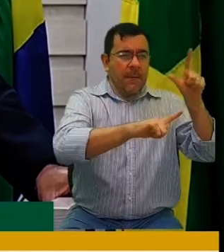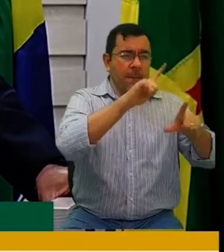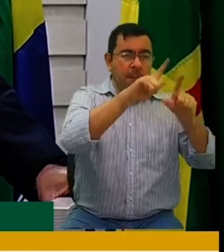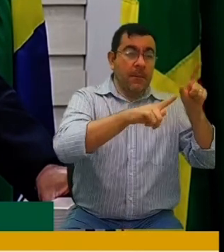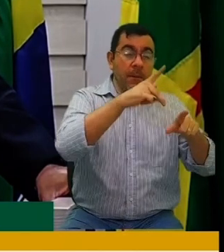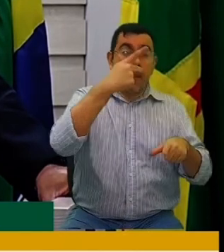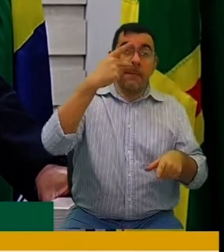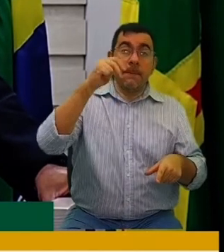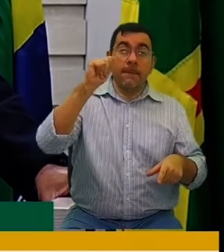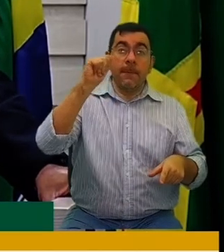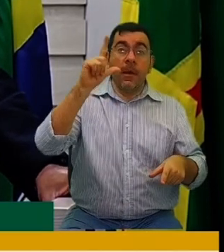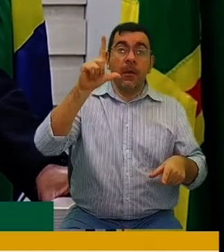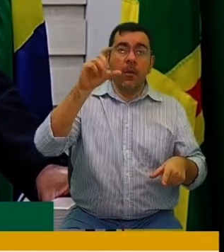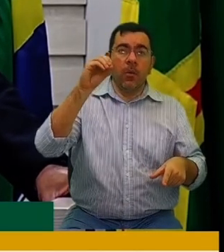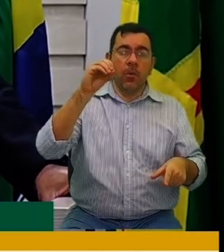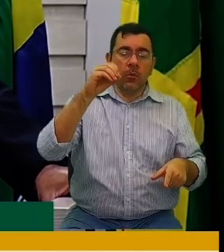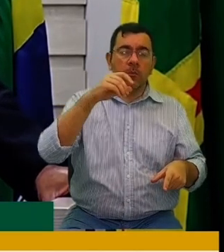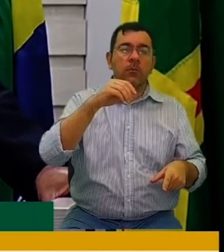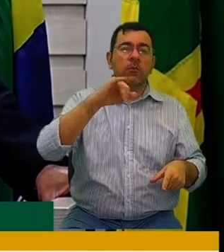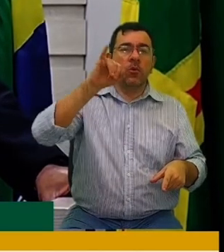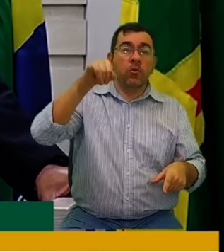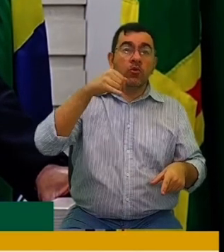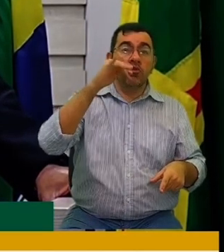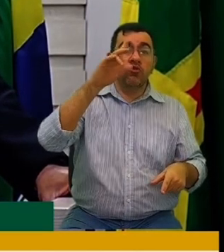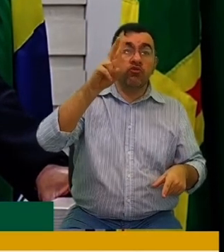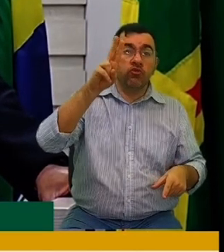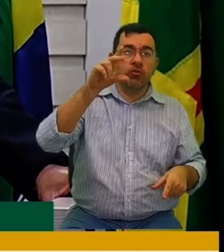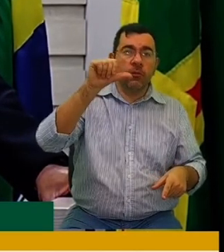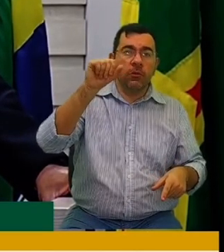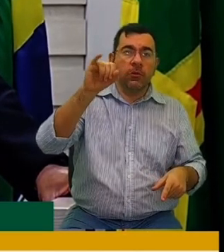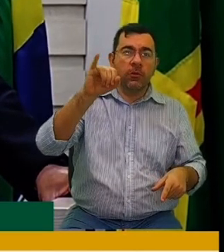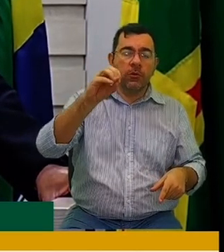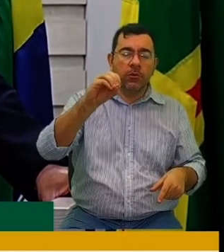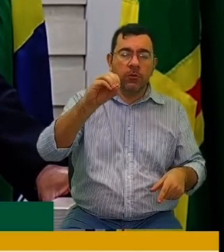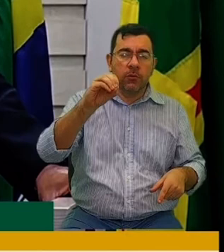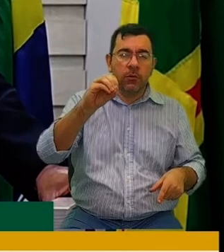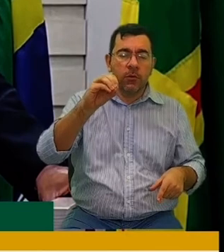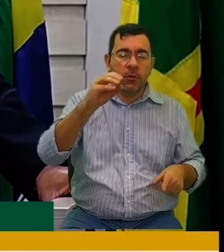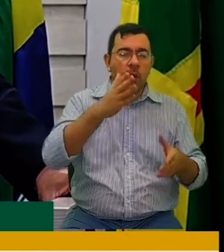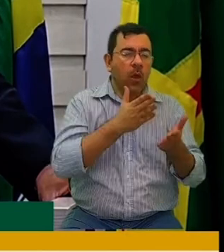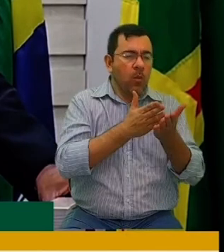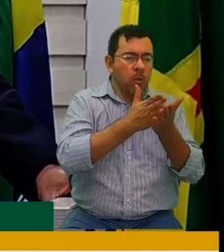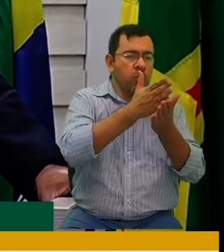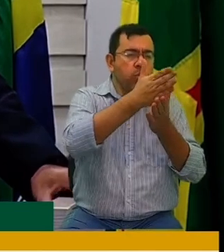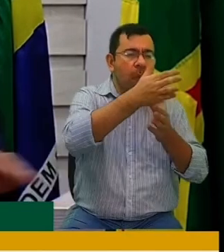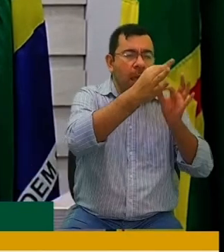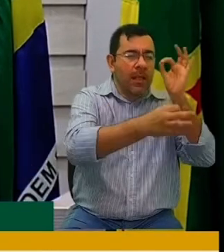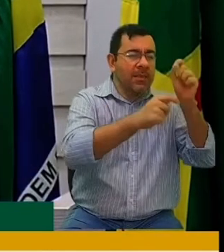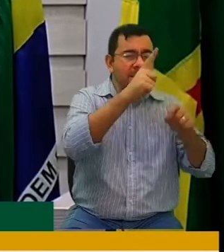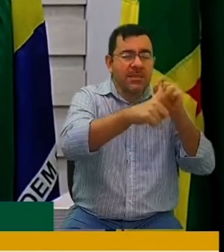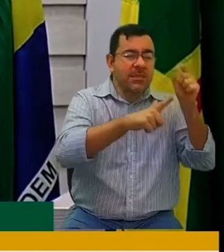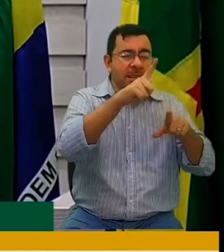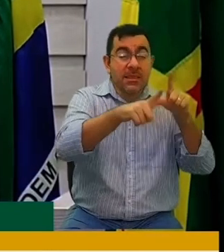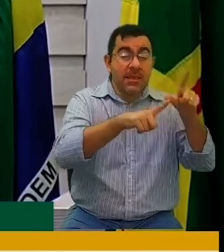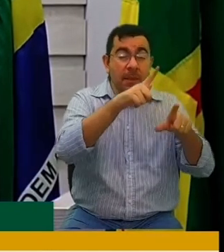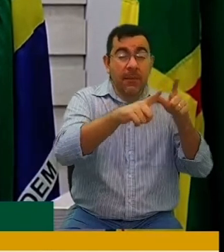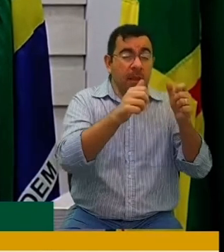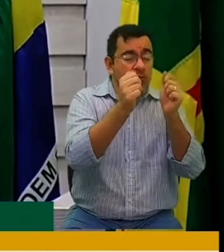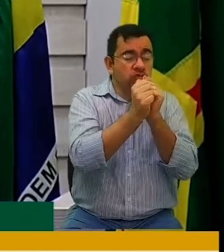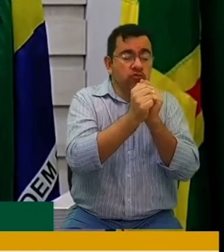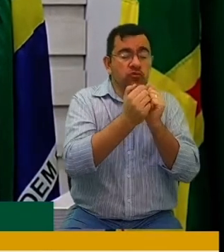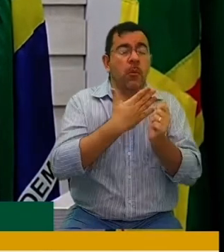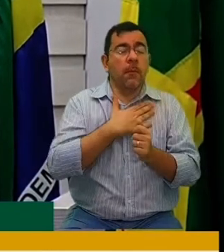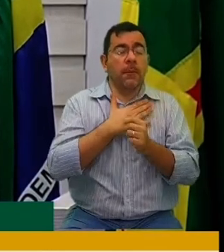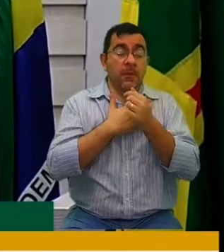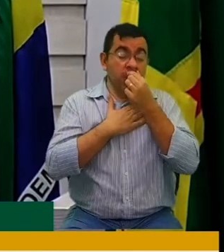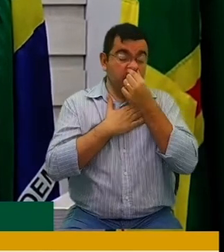Souza, Júnior, equipes que me seguem aí nessa luta, nessa batalha, para que a gente possa todos juntos trazer melhorias para a